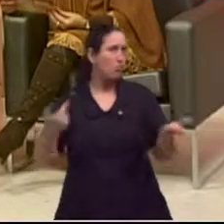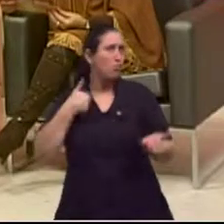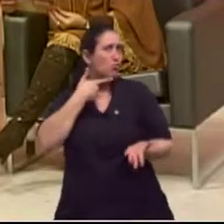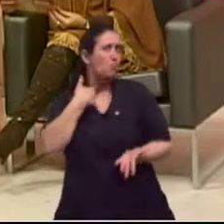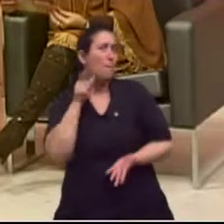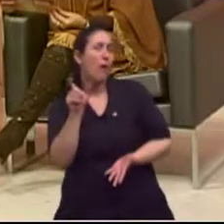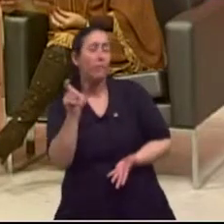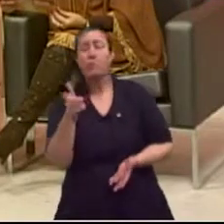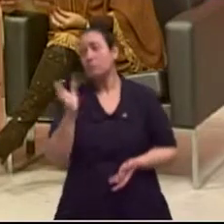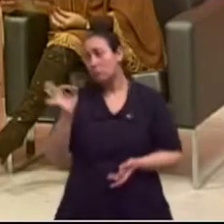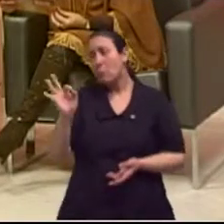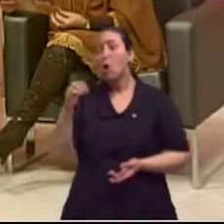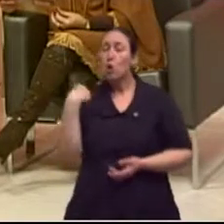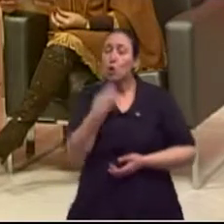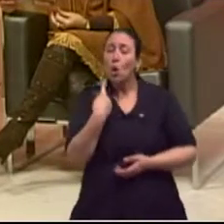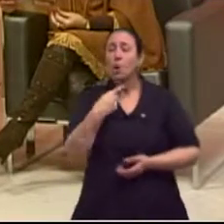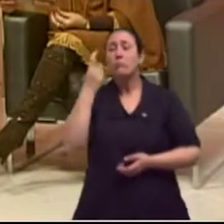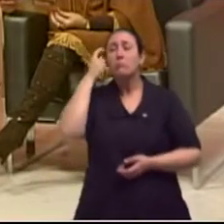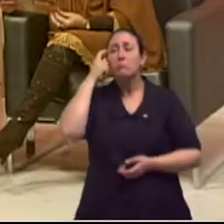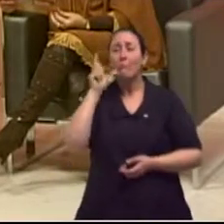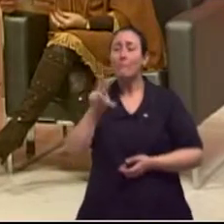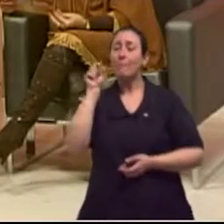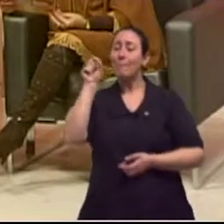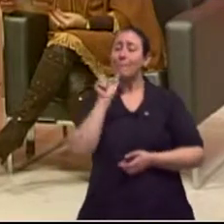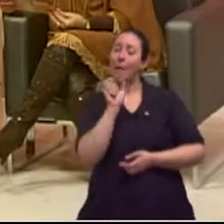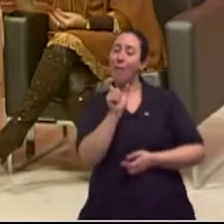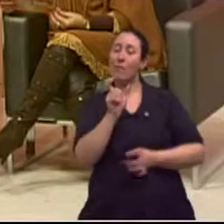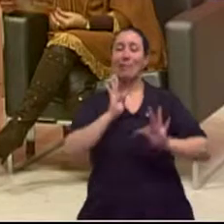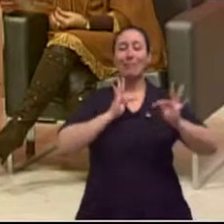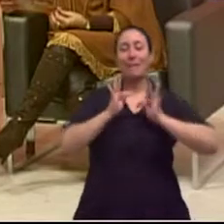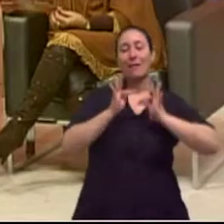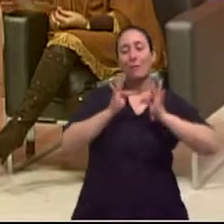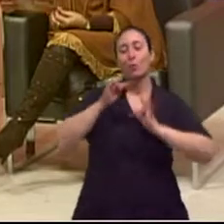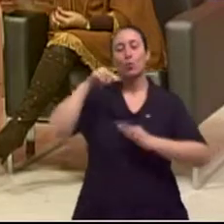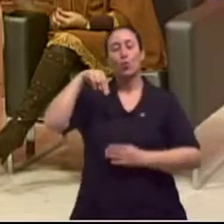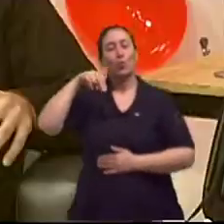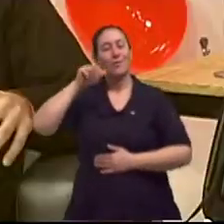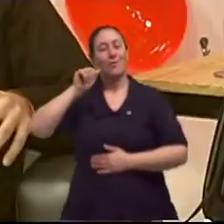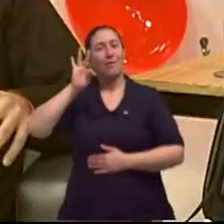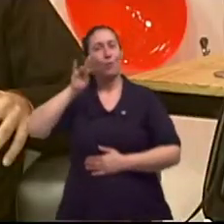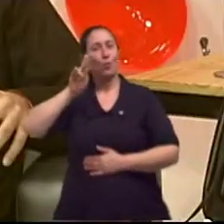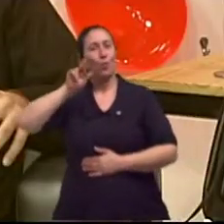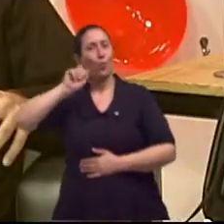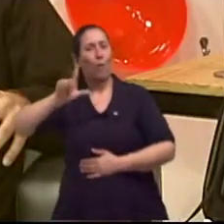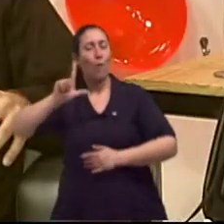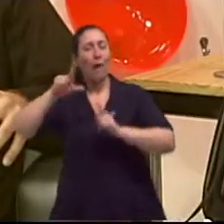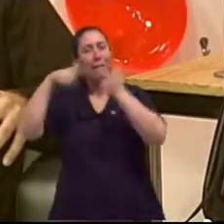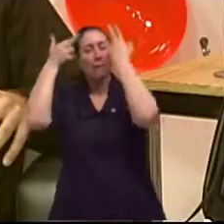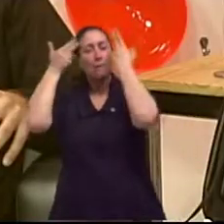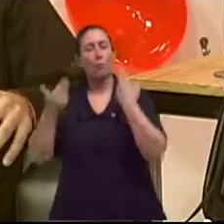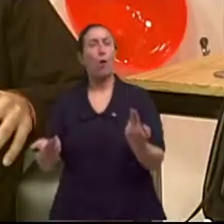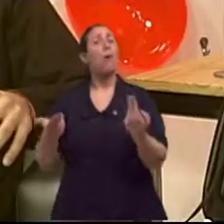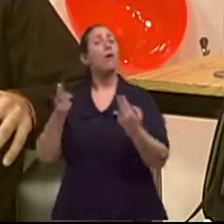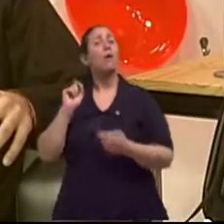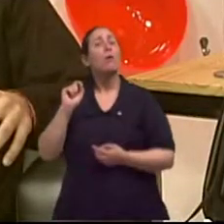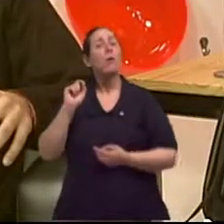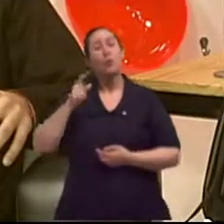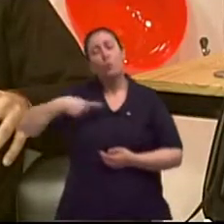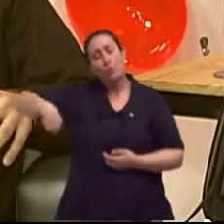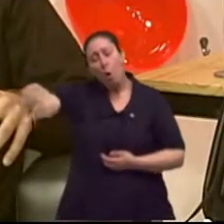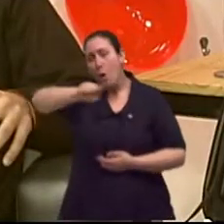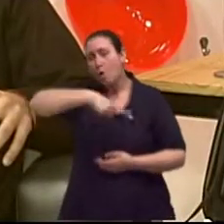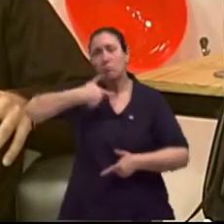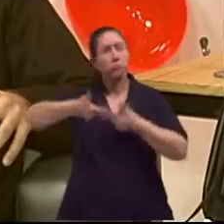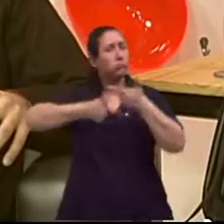Por que natural? Porque todas essas técnicas de que nós conversamos há pouco aqui, elas são ligadas